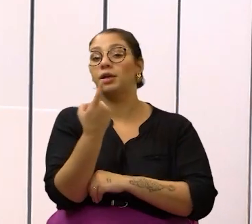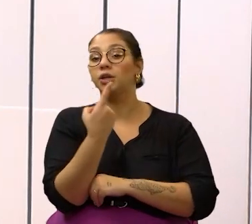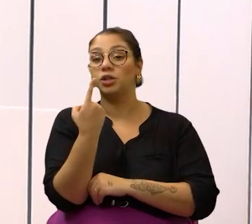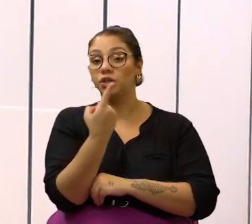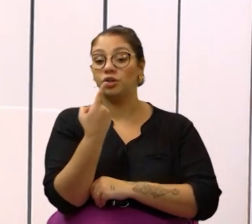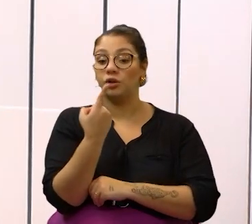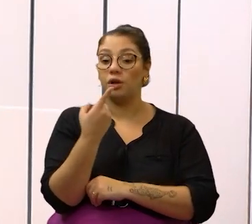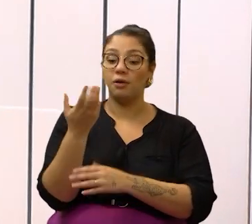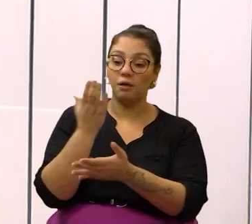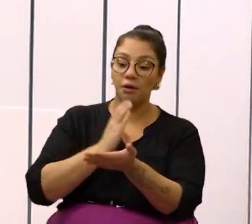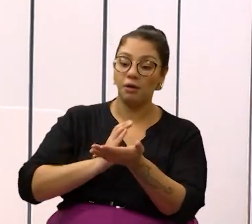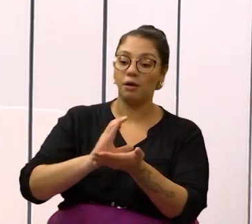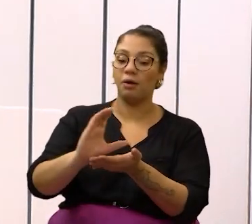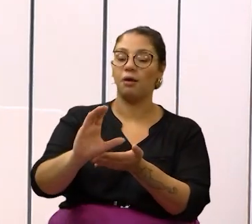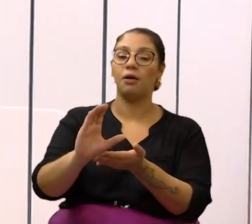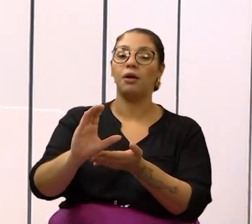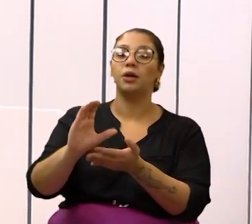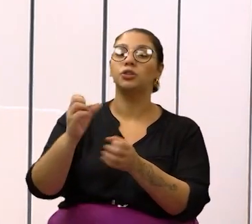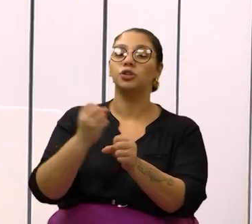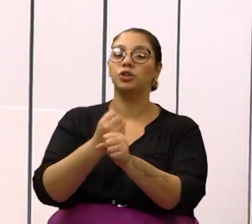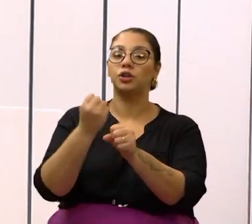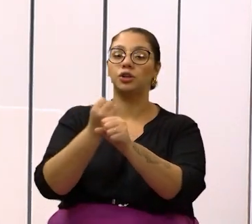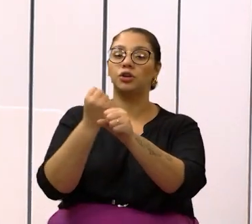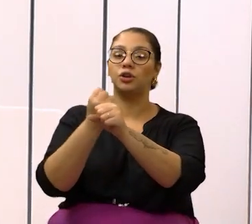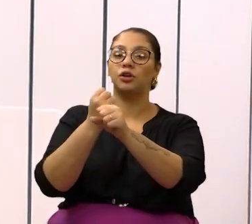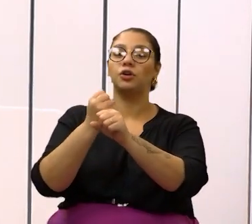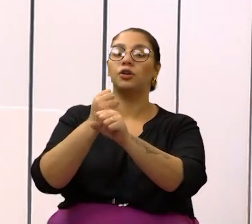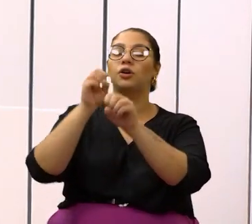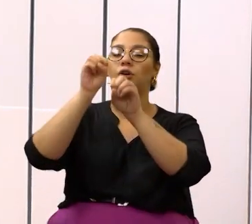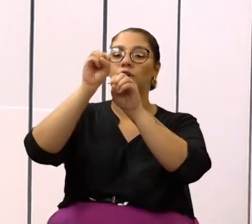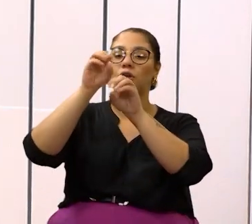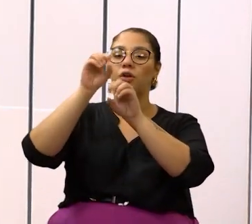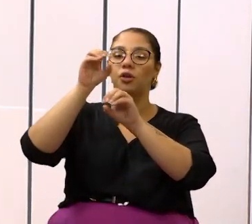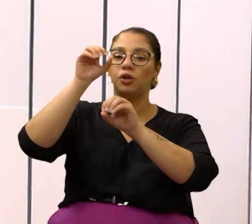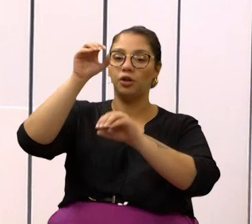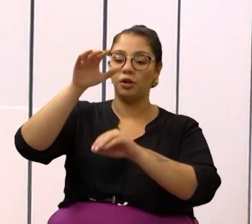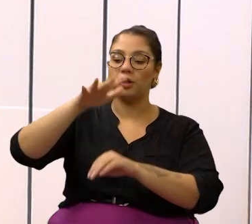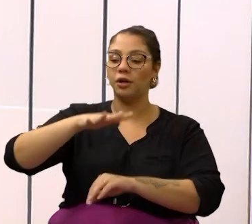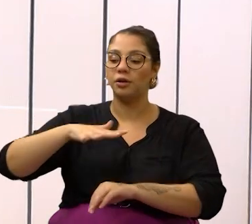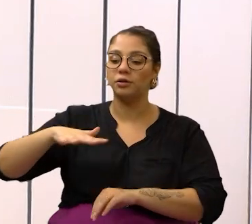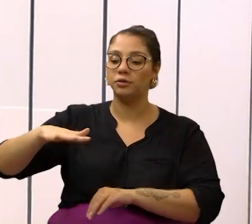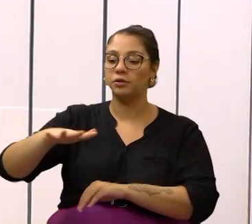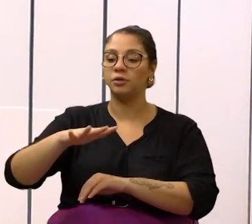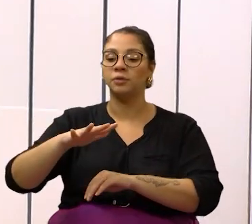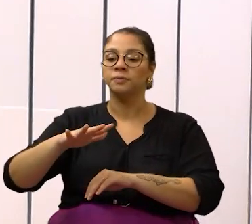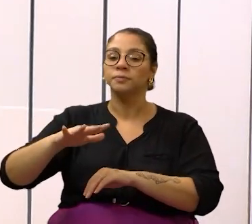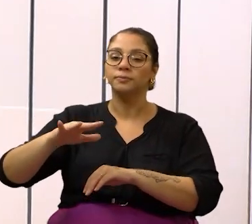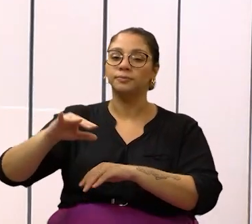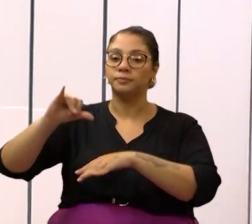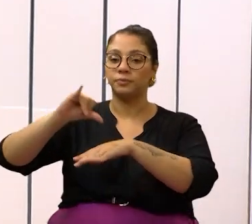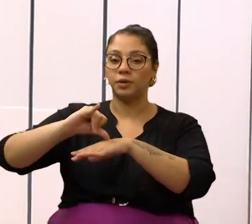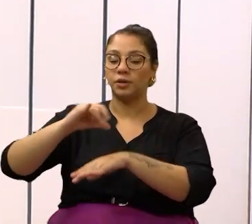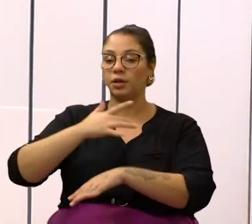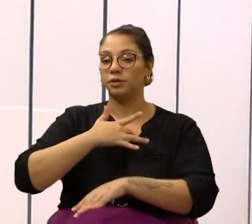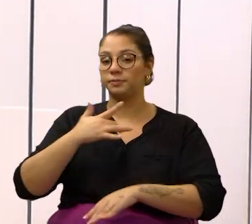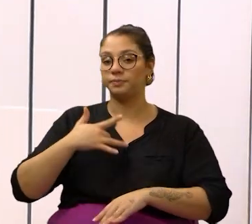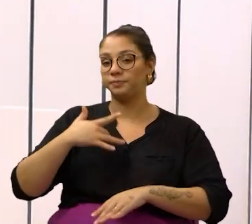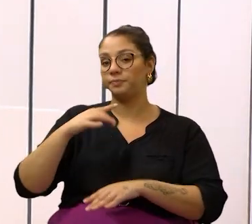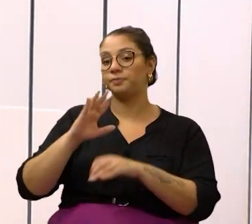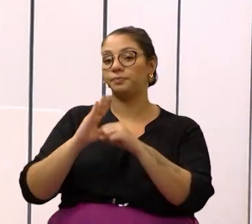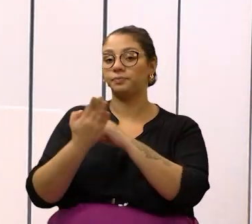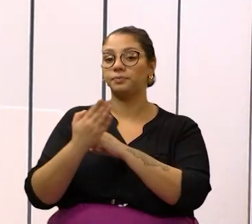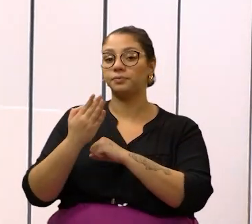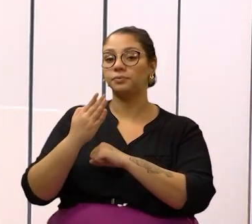destinada para a obra e instalação do sistema semafórico nas imediações do Centro de Saúde